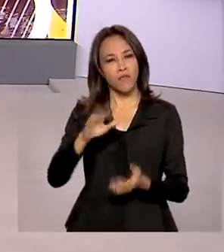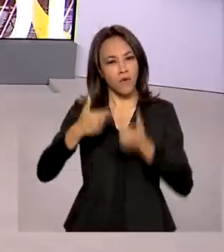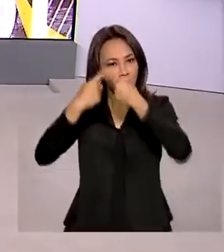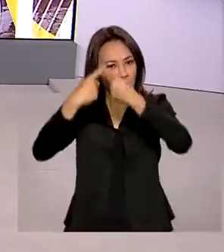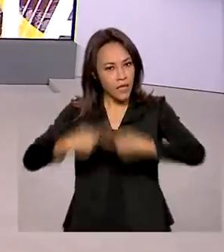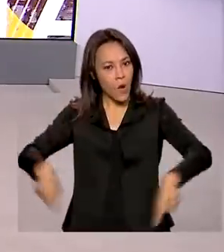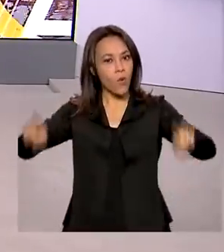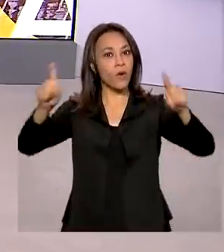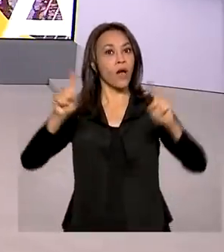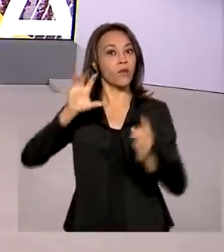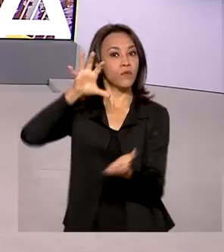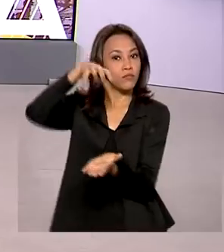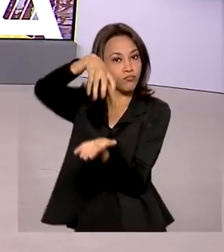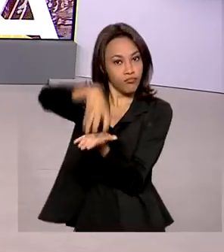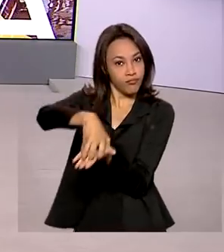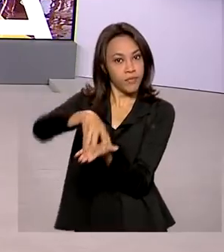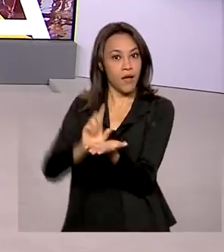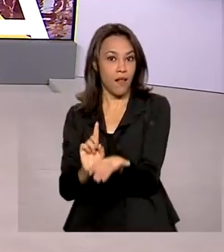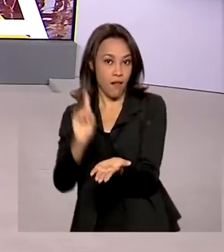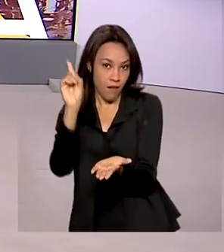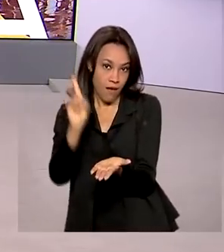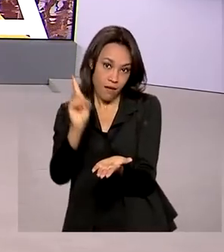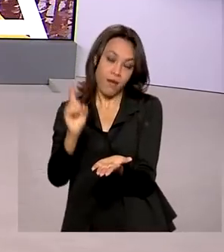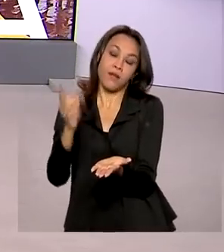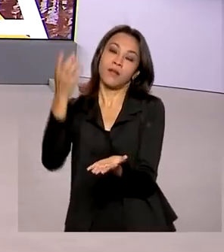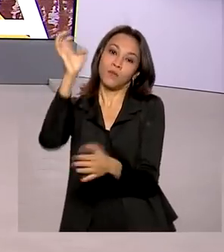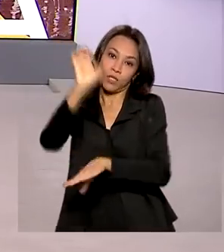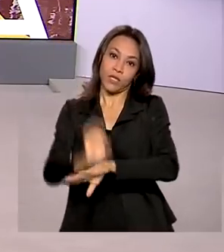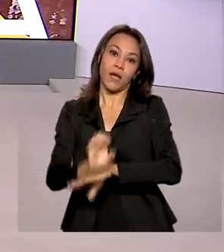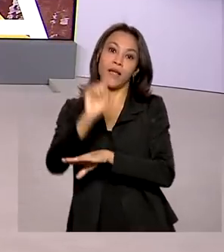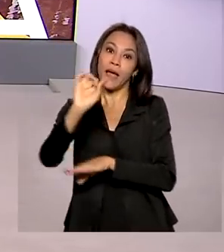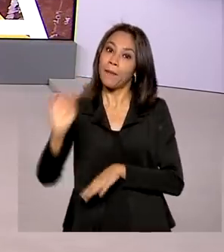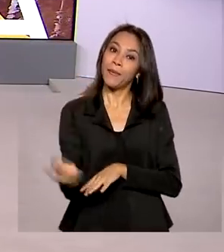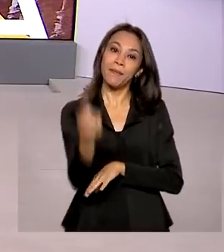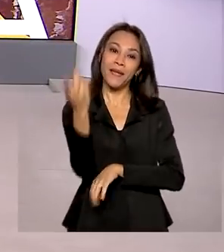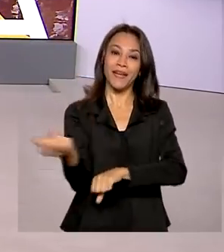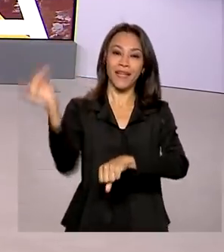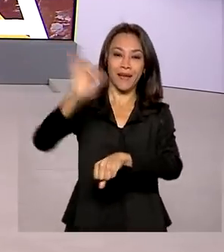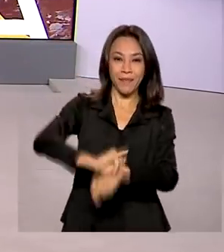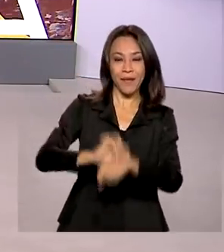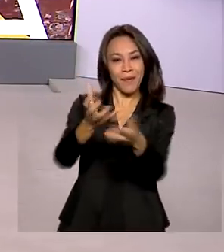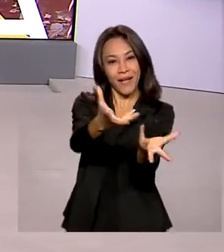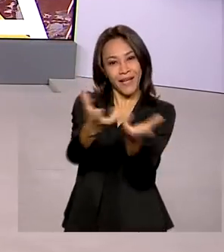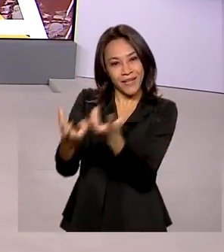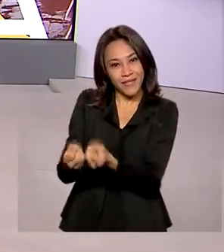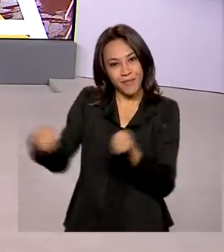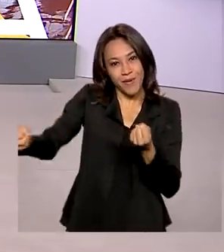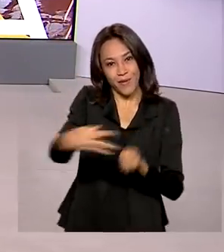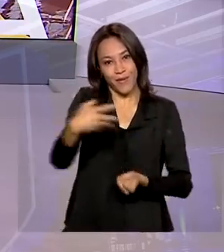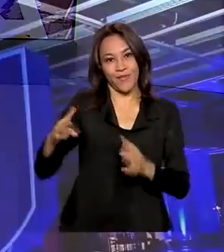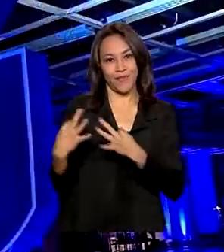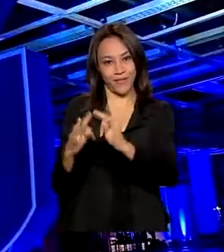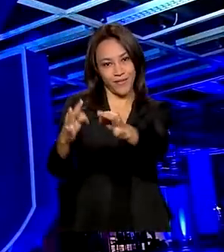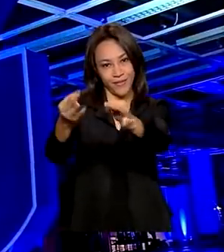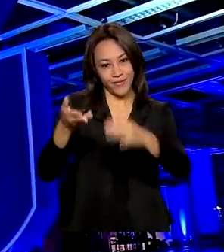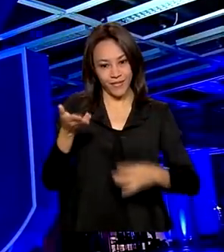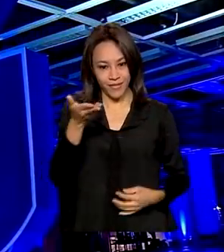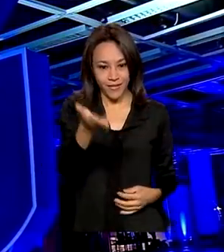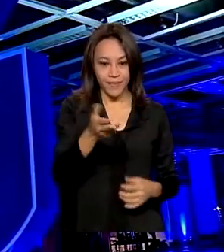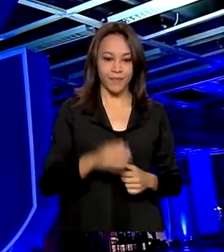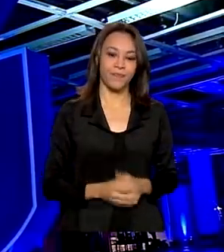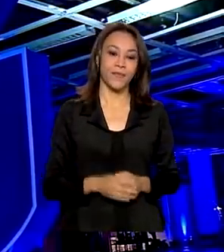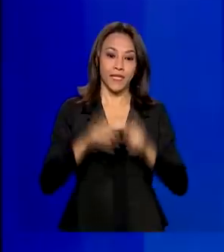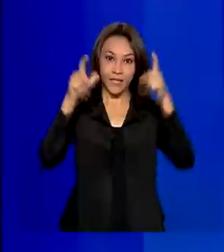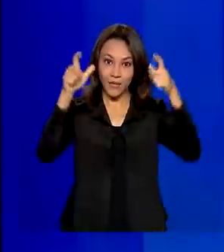Comunicações, Fábio Faria. A capital, Potiguar, é a primeira cidade do país a receber a nova tecnologia. No